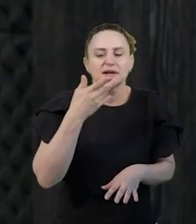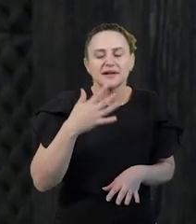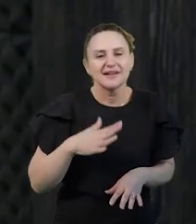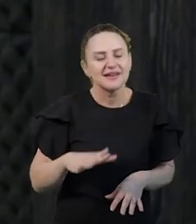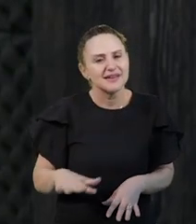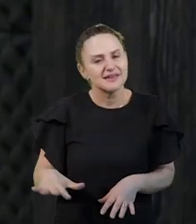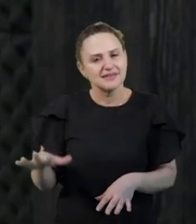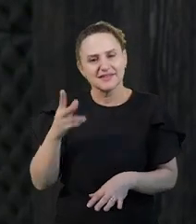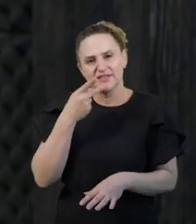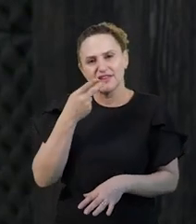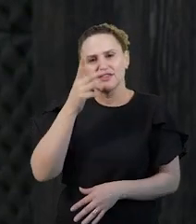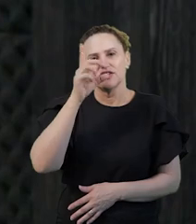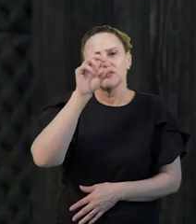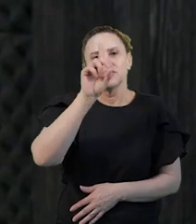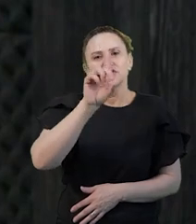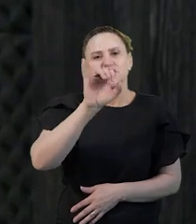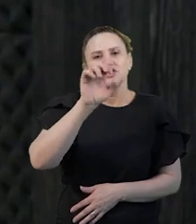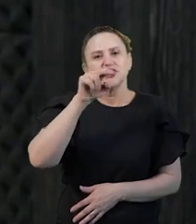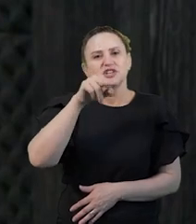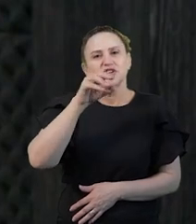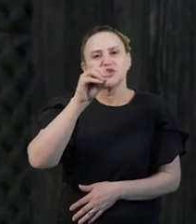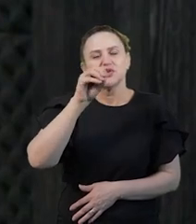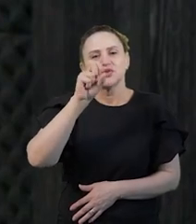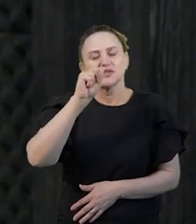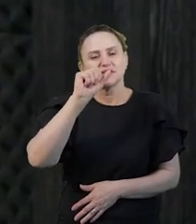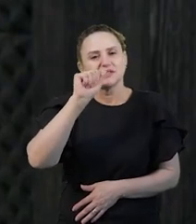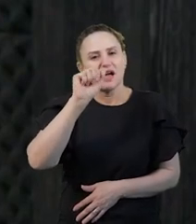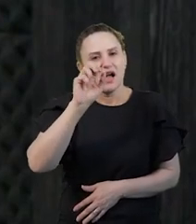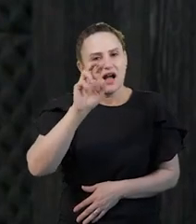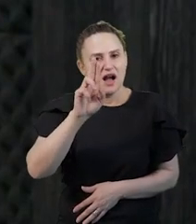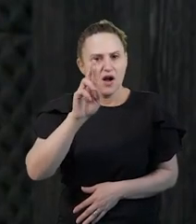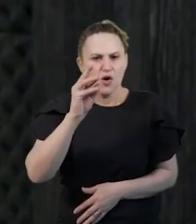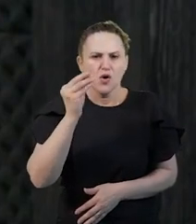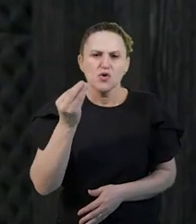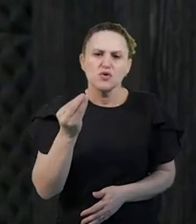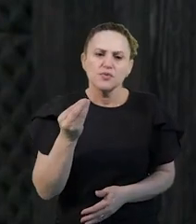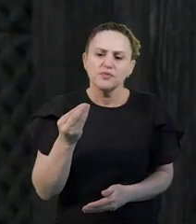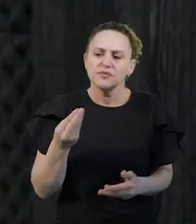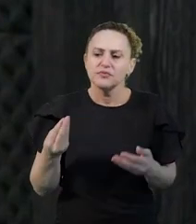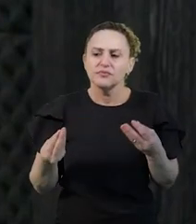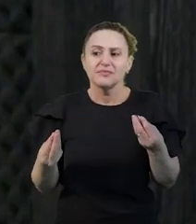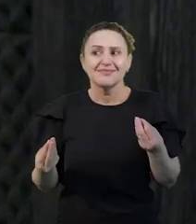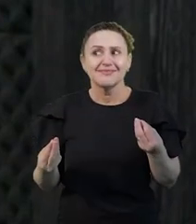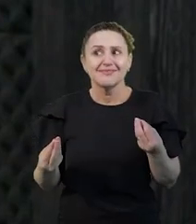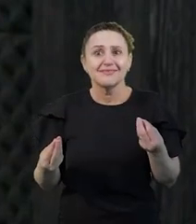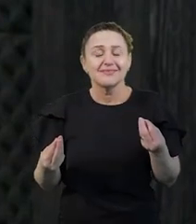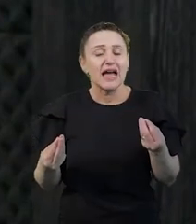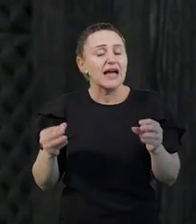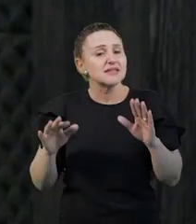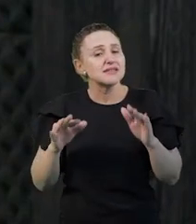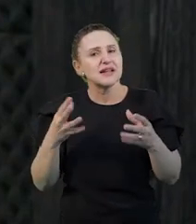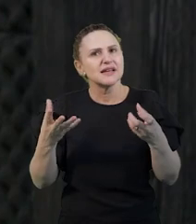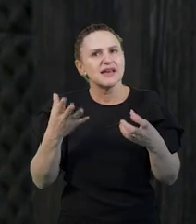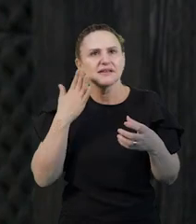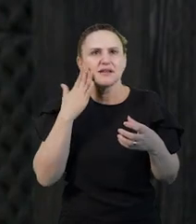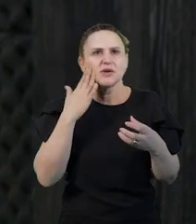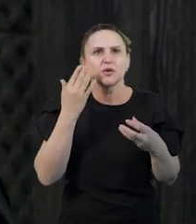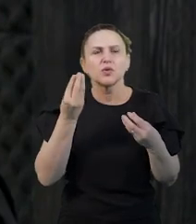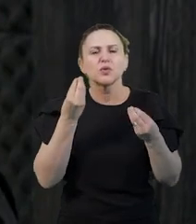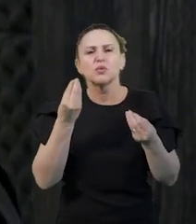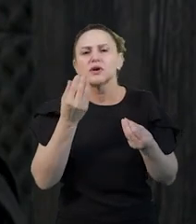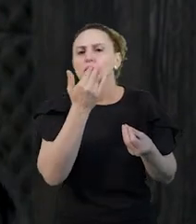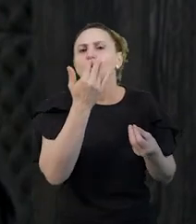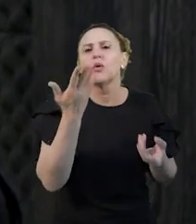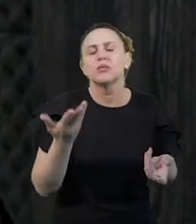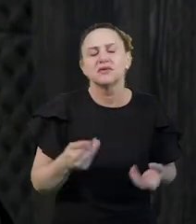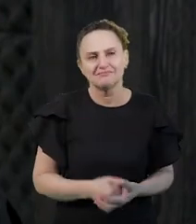interesse em saber o que come o dinossauro. talvez ela não saiba. Isso não é uma questão matemática, mas